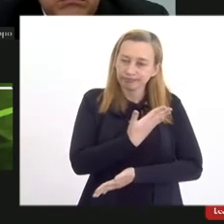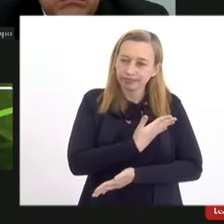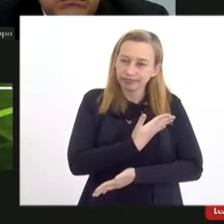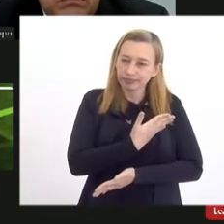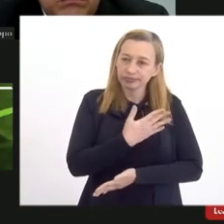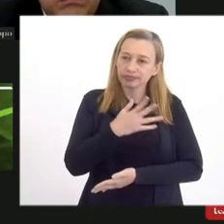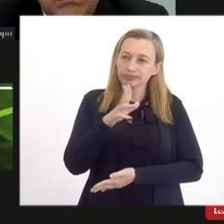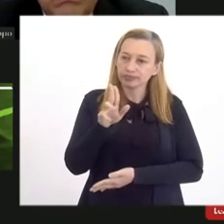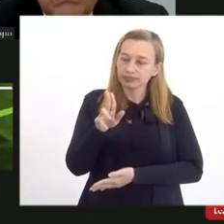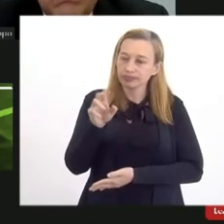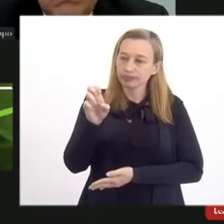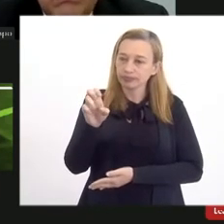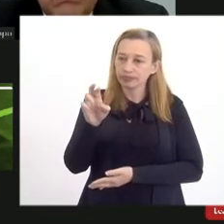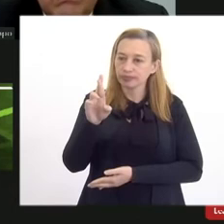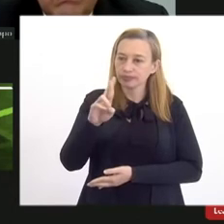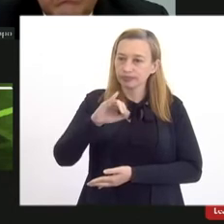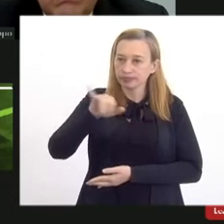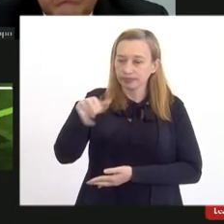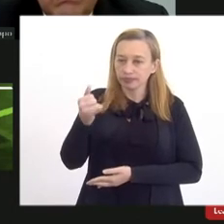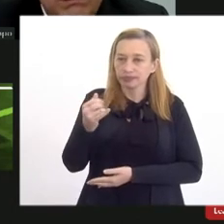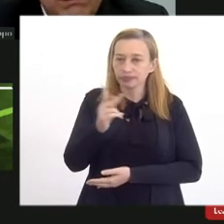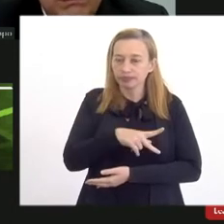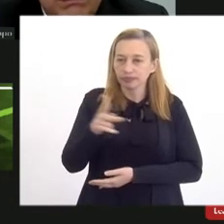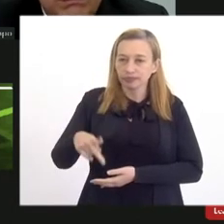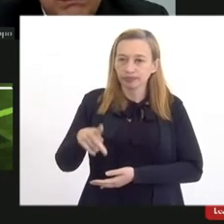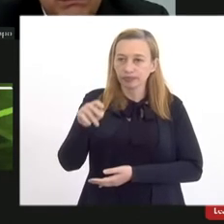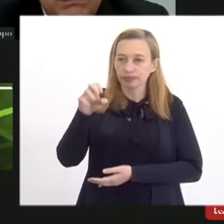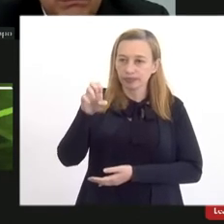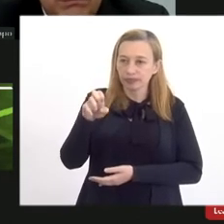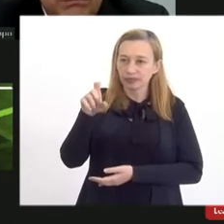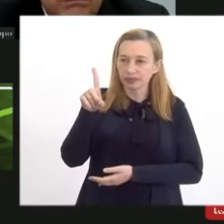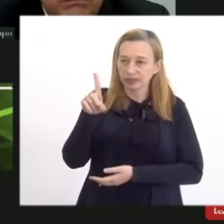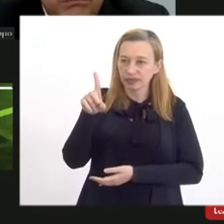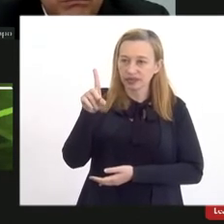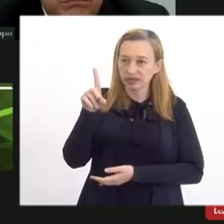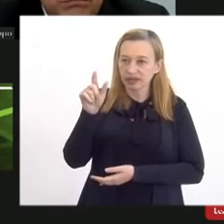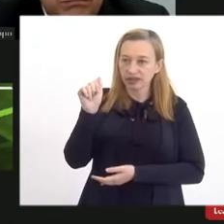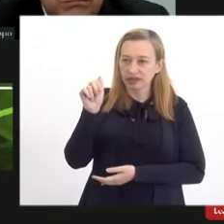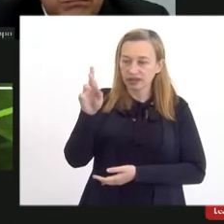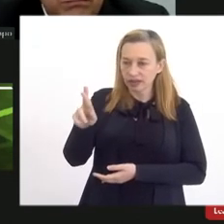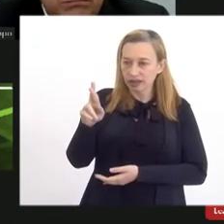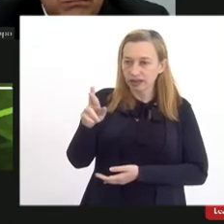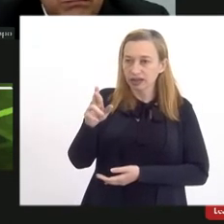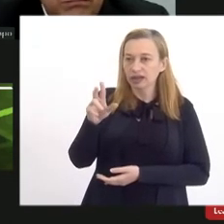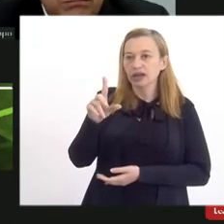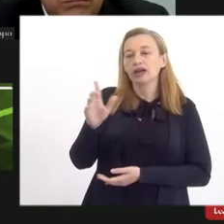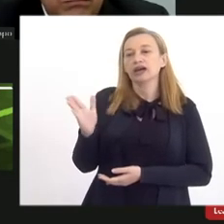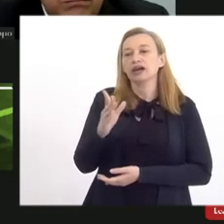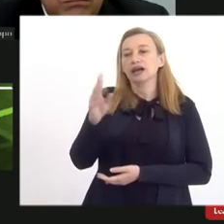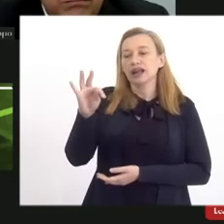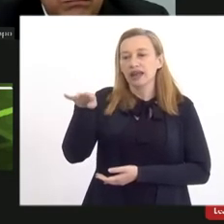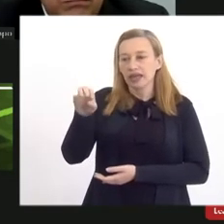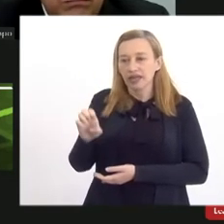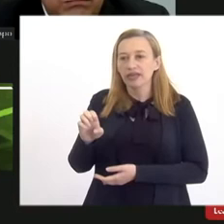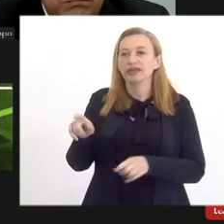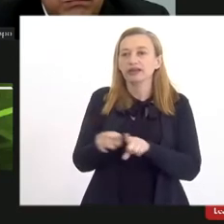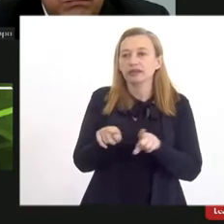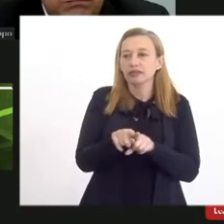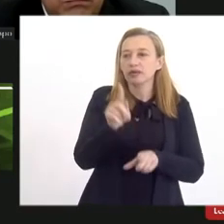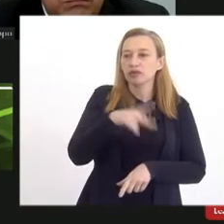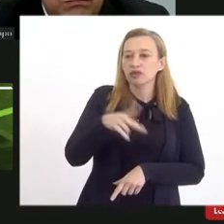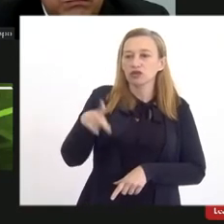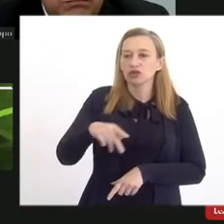UERJ professor Edgar Edgar Leite e bem como professor João Bosco